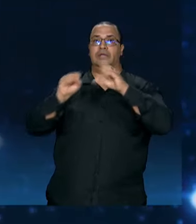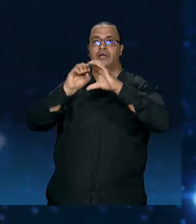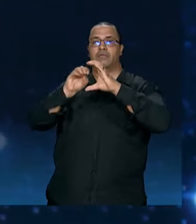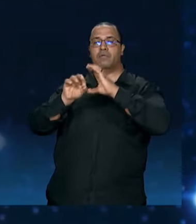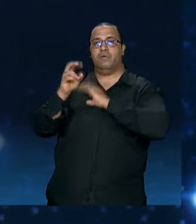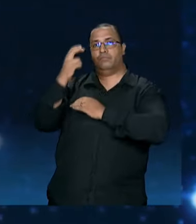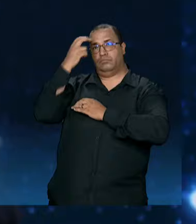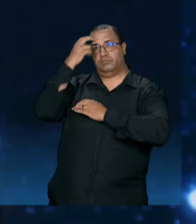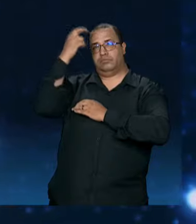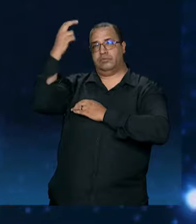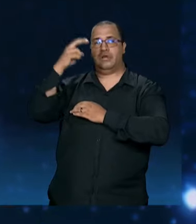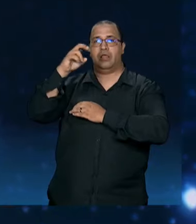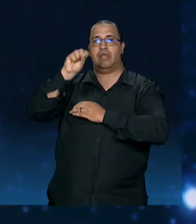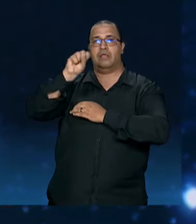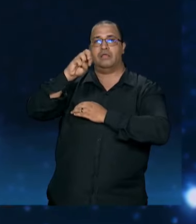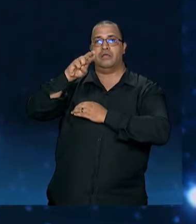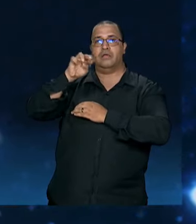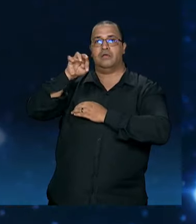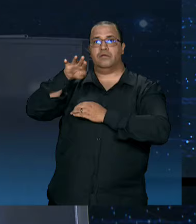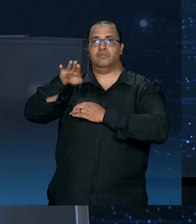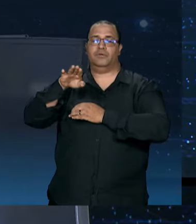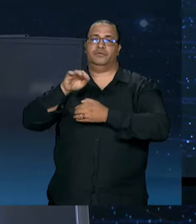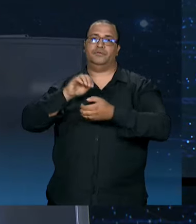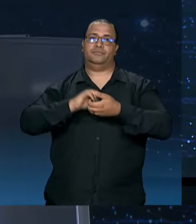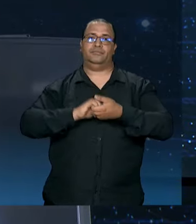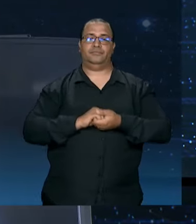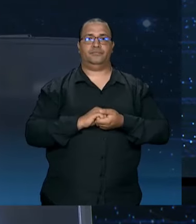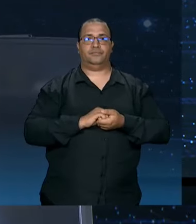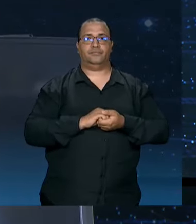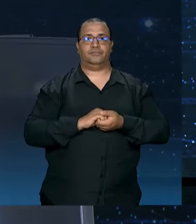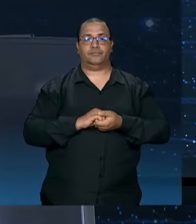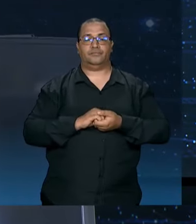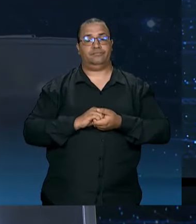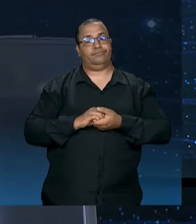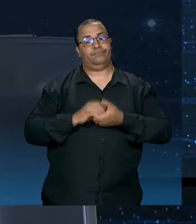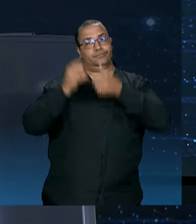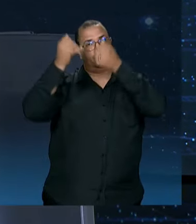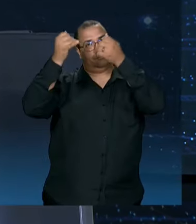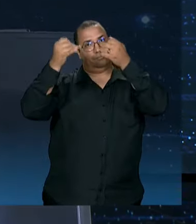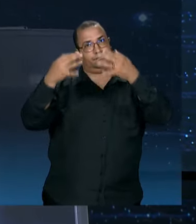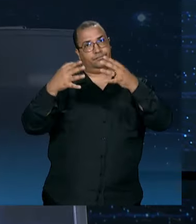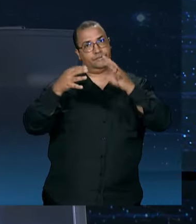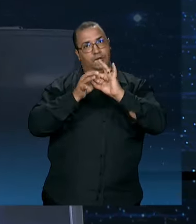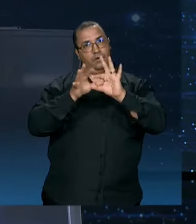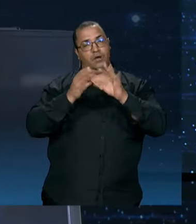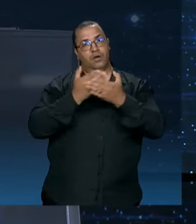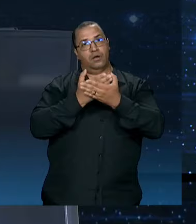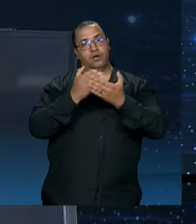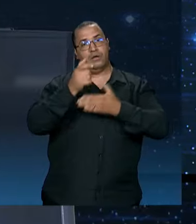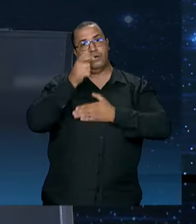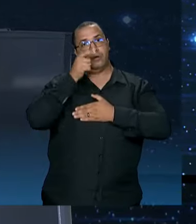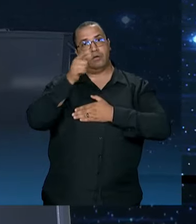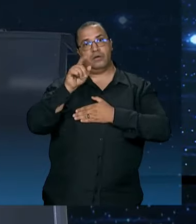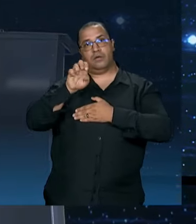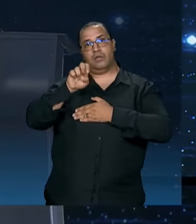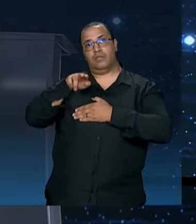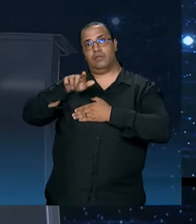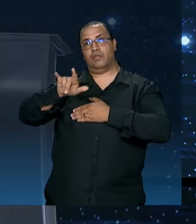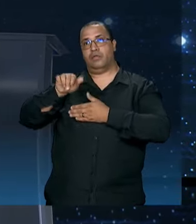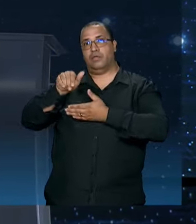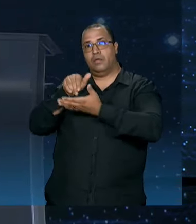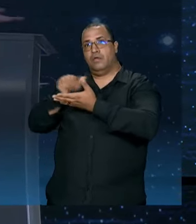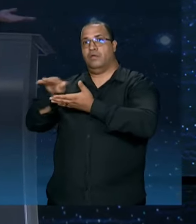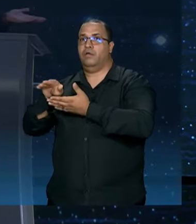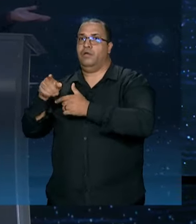São Paulo dentro da questão de smart cities com tecnologia. Bom, primeiro deixar claro, eu vou tirar a Enel de São Paulo.